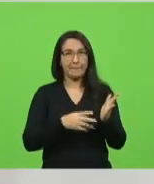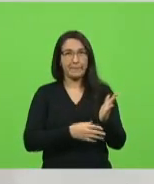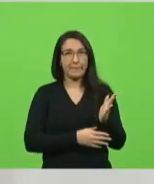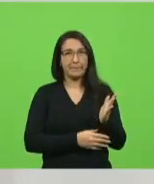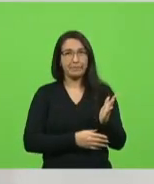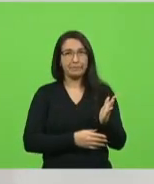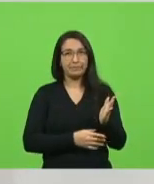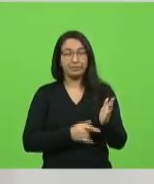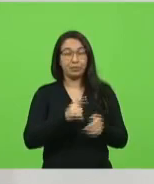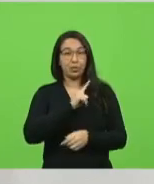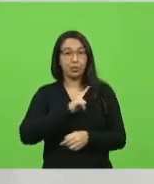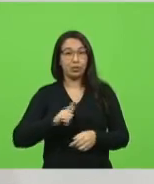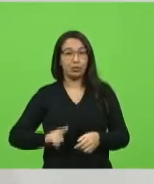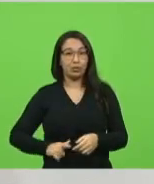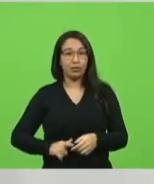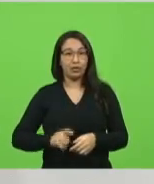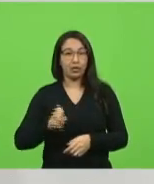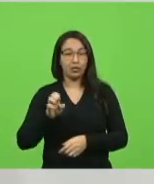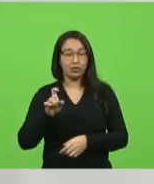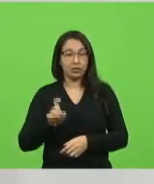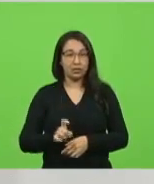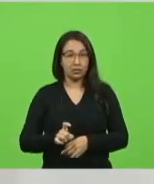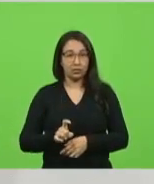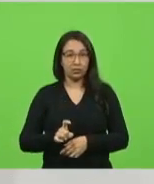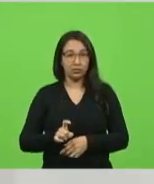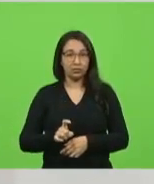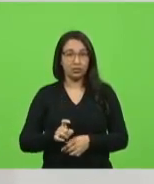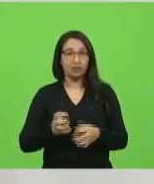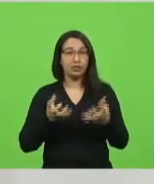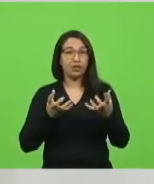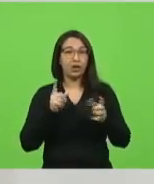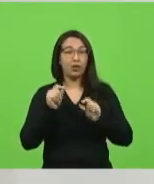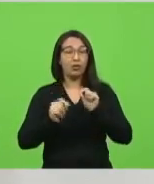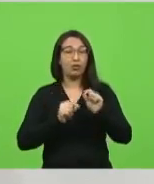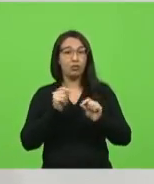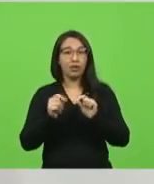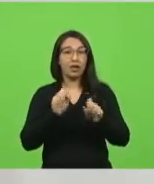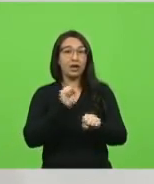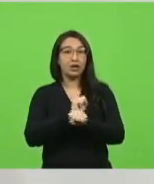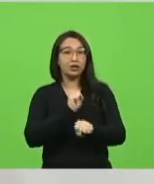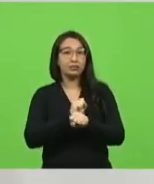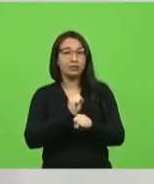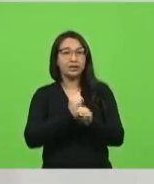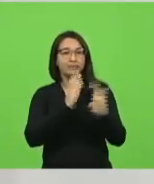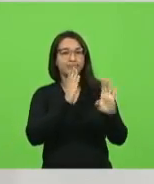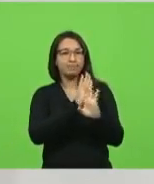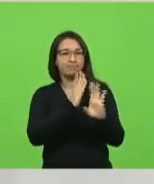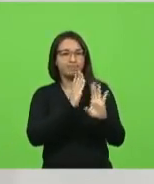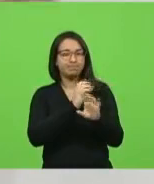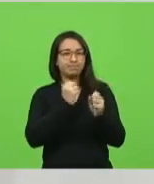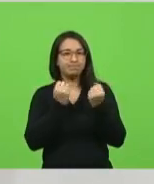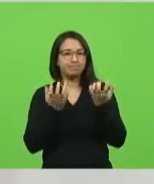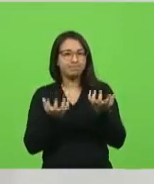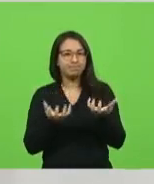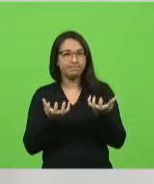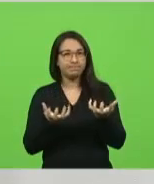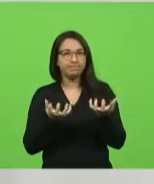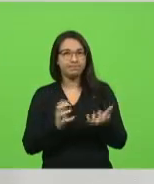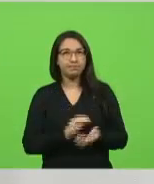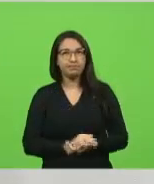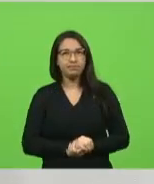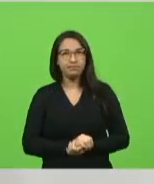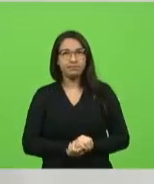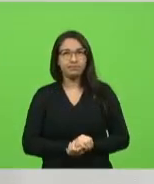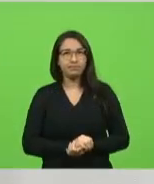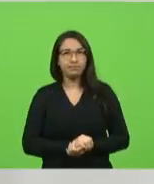O governo executivo defende a tese de esperar e monitorar. O senhor com a conta do